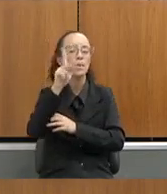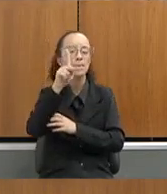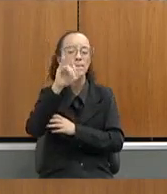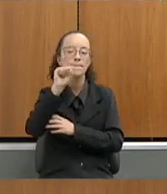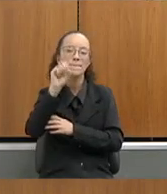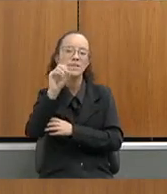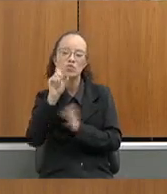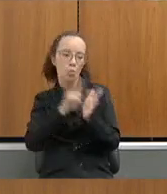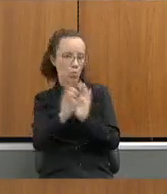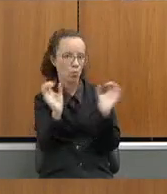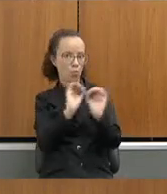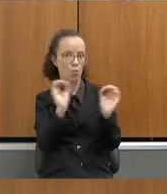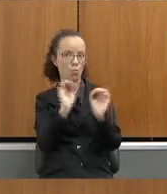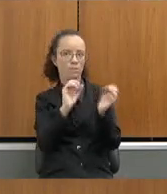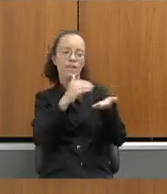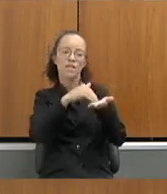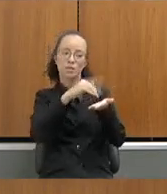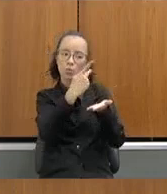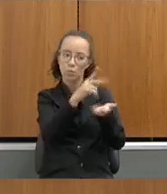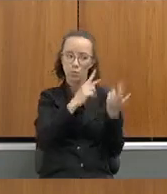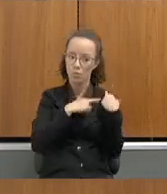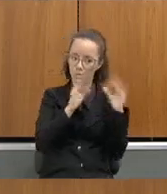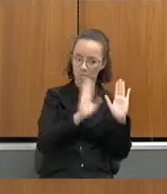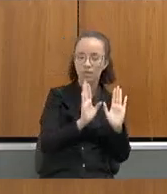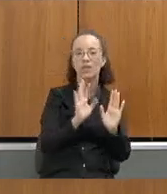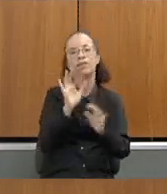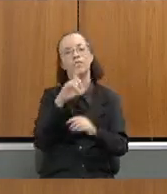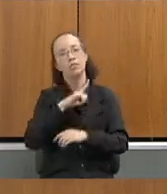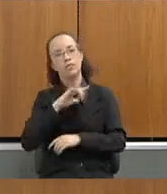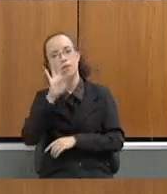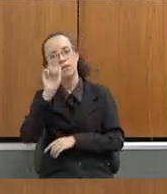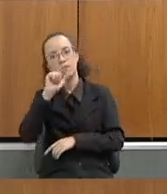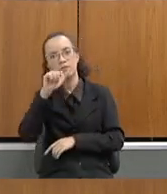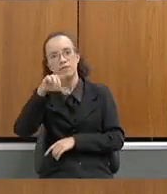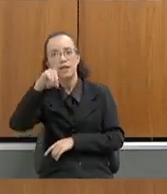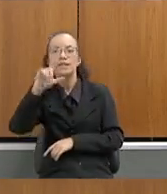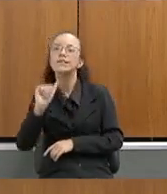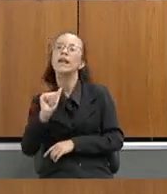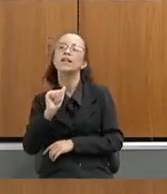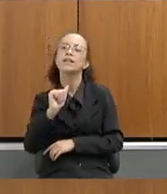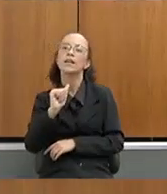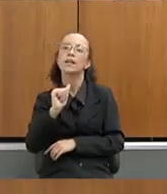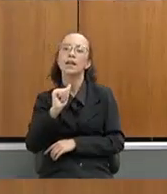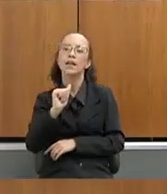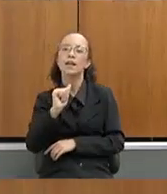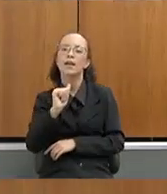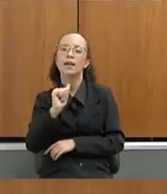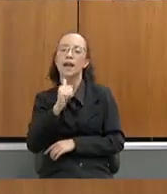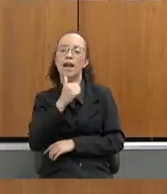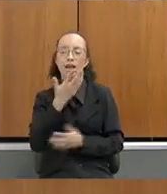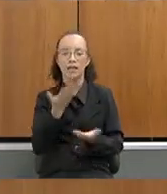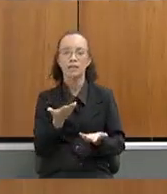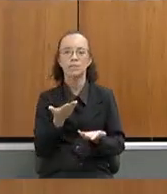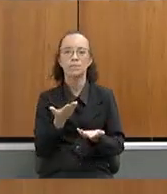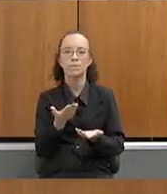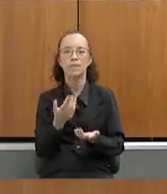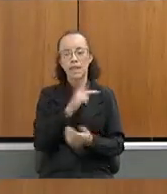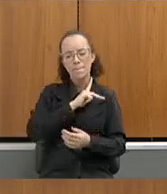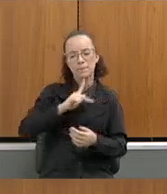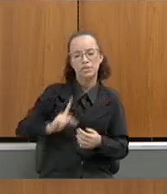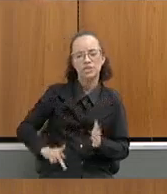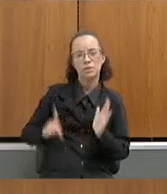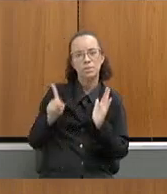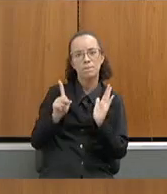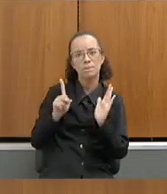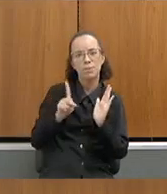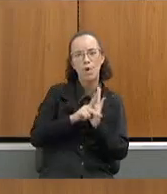respeito à sua secretaria. Tem a fazenda, é uma política de governo, não é uma política de secretaria, é isso que eu quero dizer. Não é uma política de secretaria, é uma